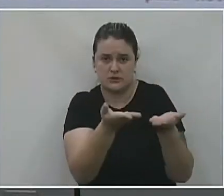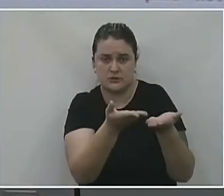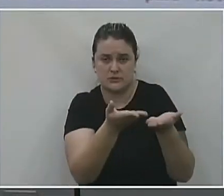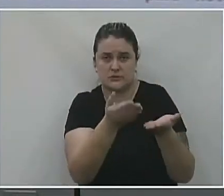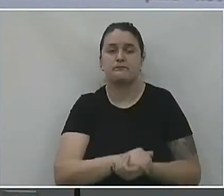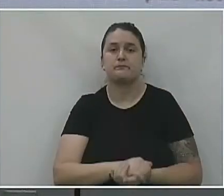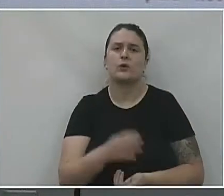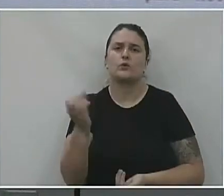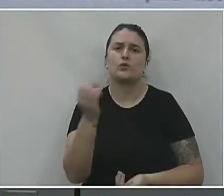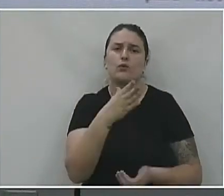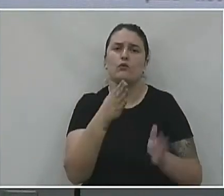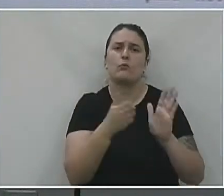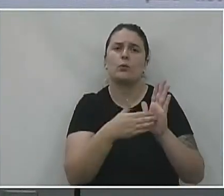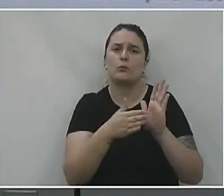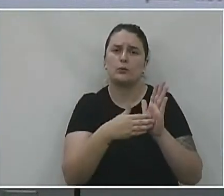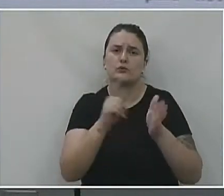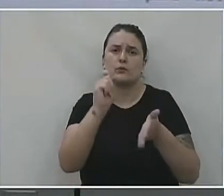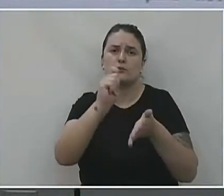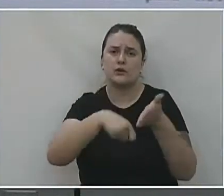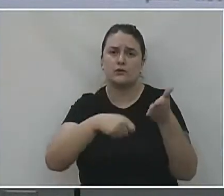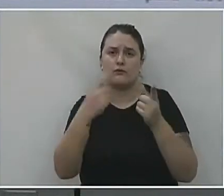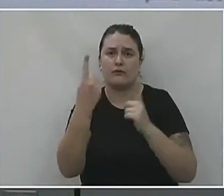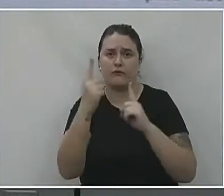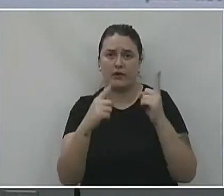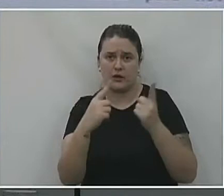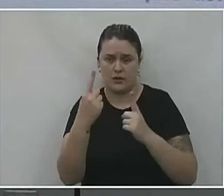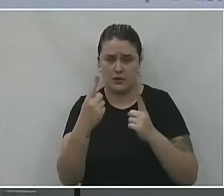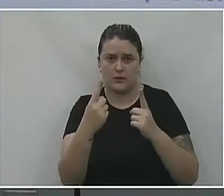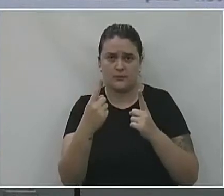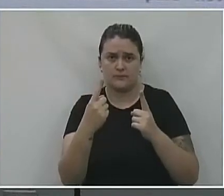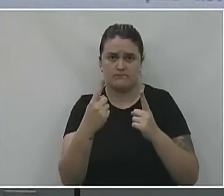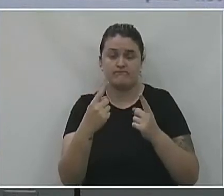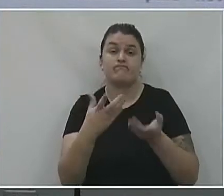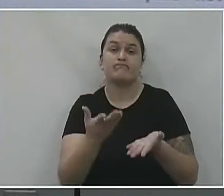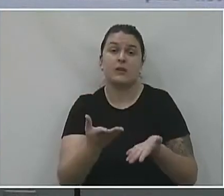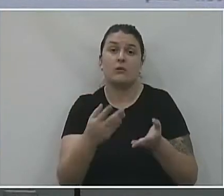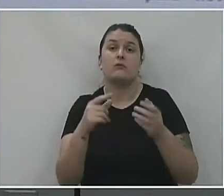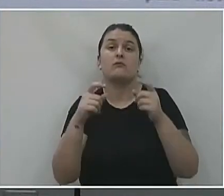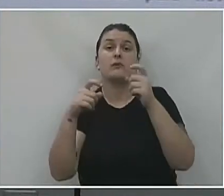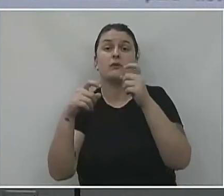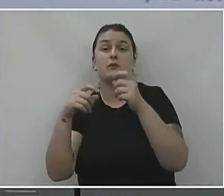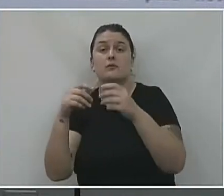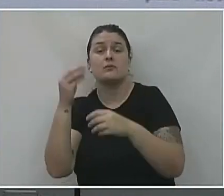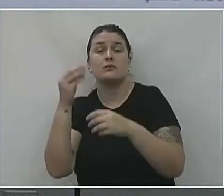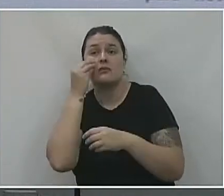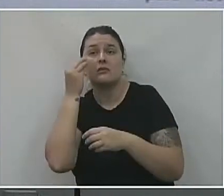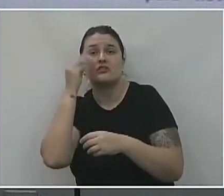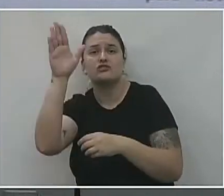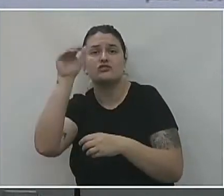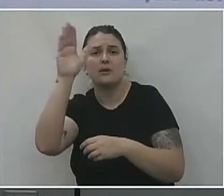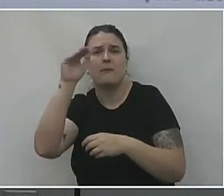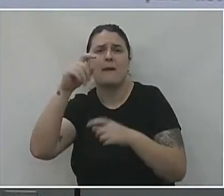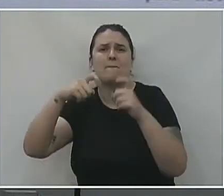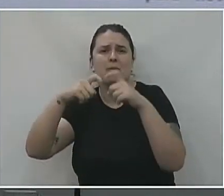Nova proposta contratual em fevereiro para captação de médicos com valores de mercado atrativos para novas contratações.